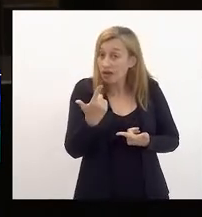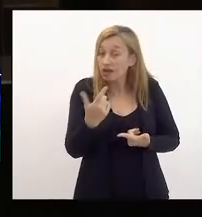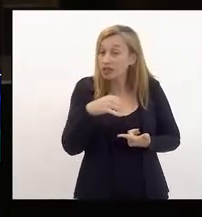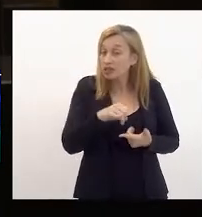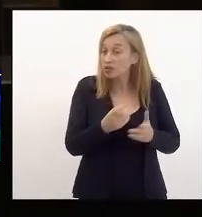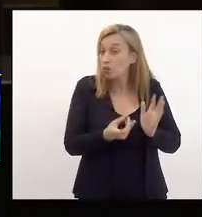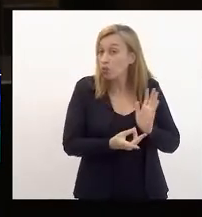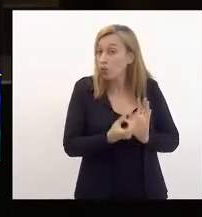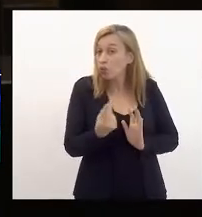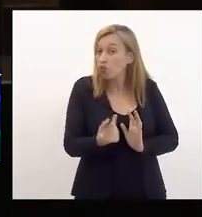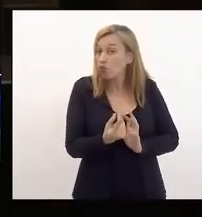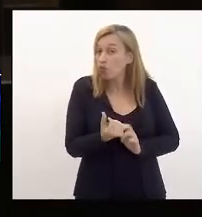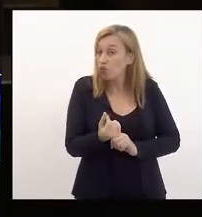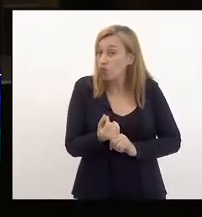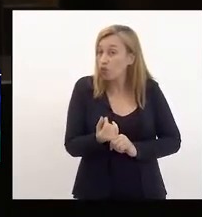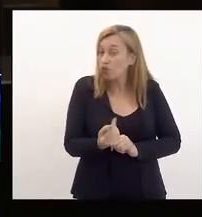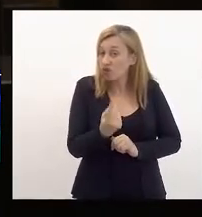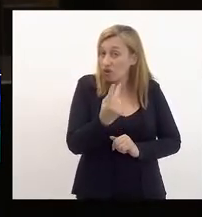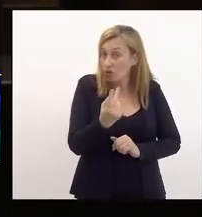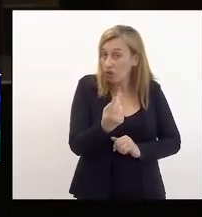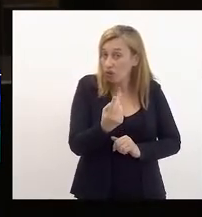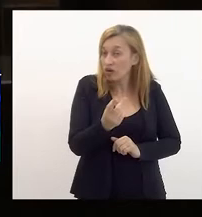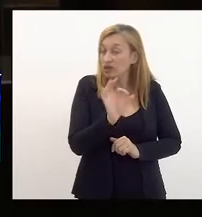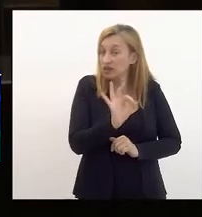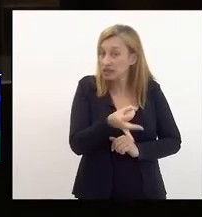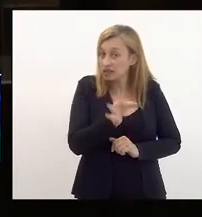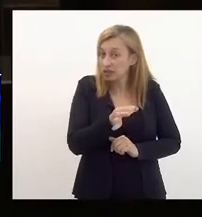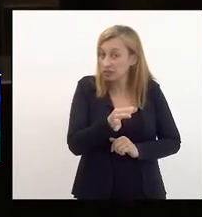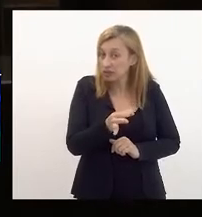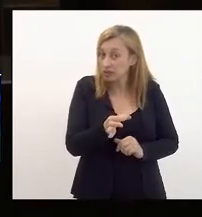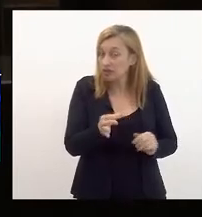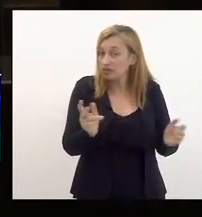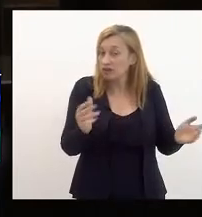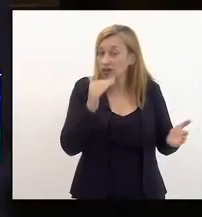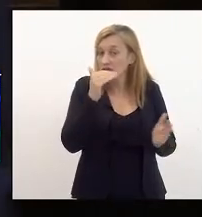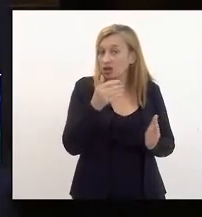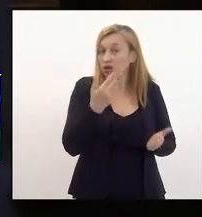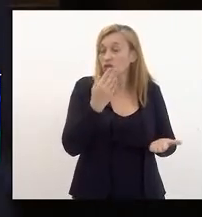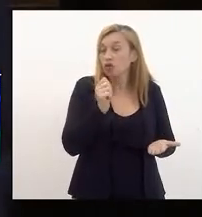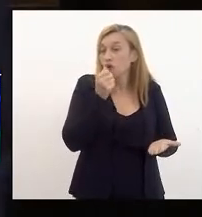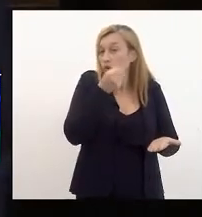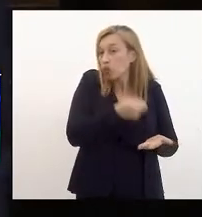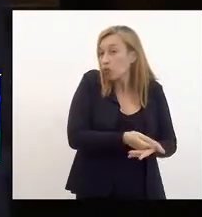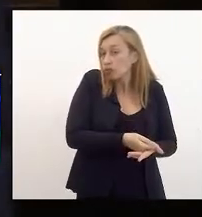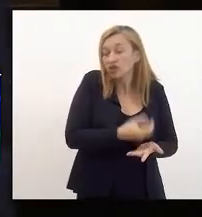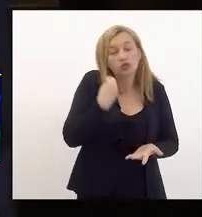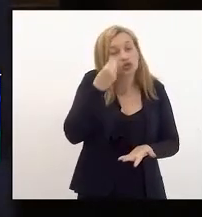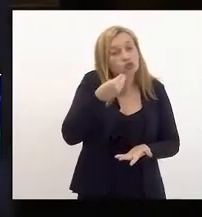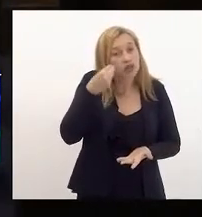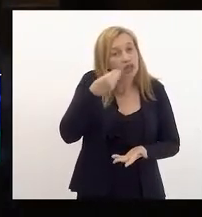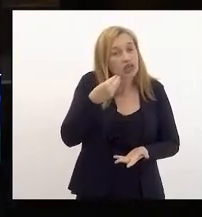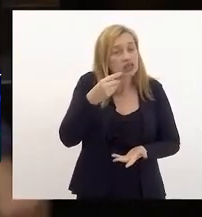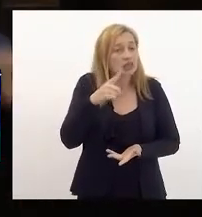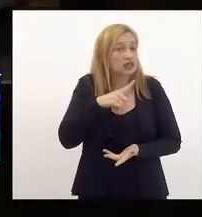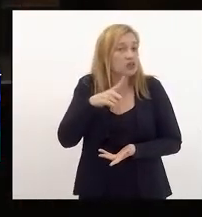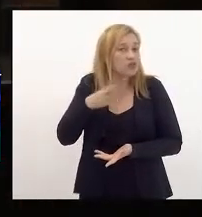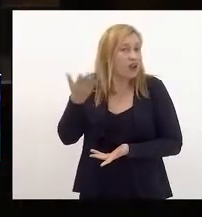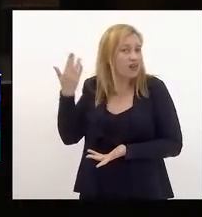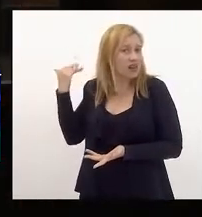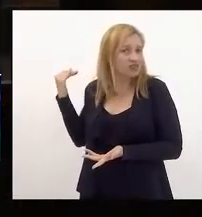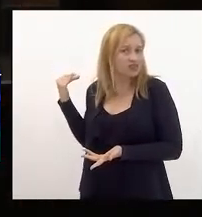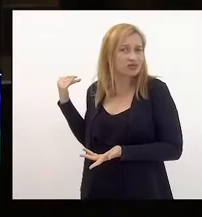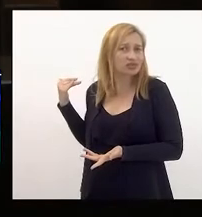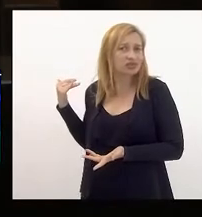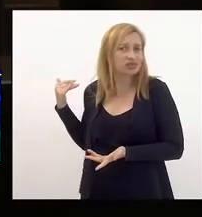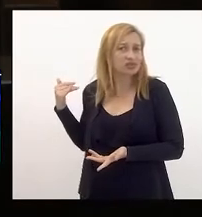valor dotado vai, de fato, ser realizado. Porque a experiência que a gente tem tido é que,